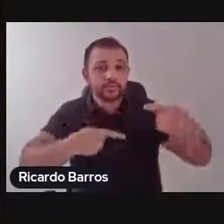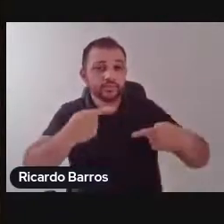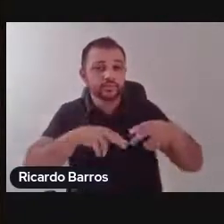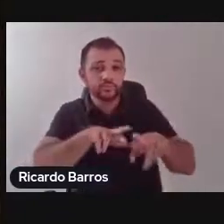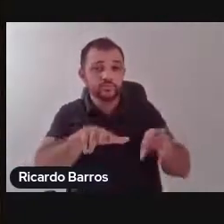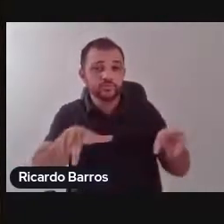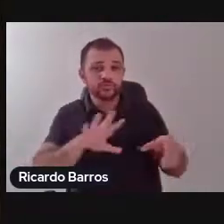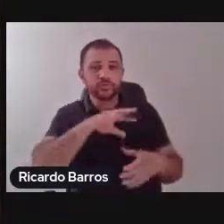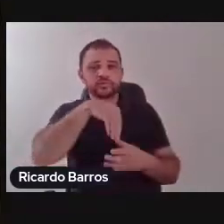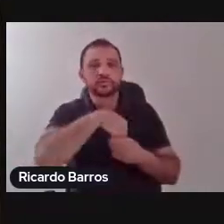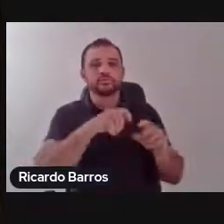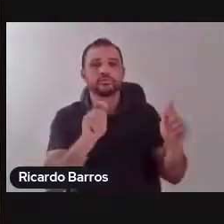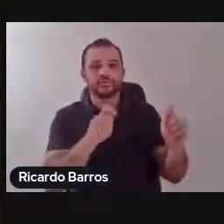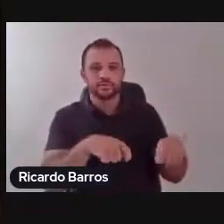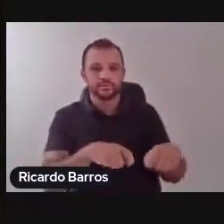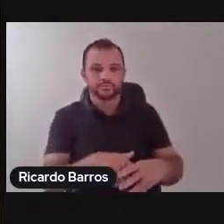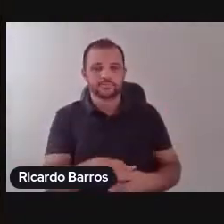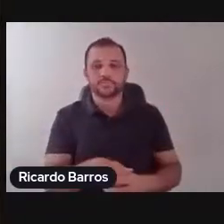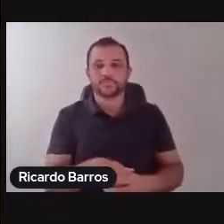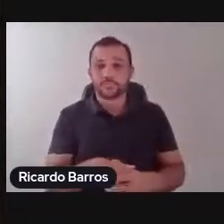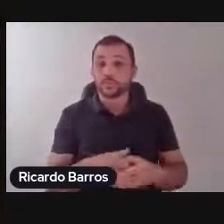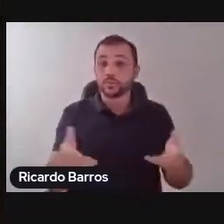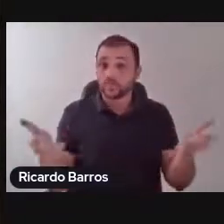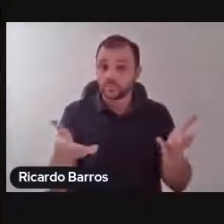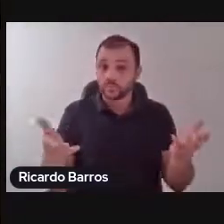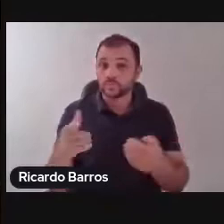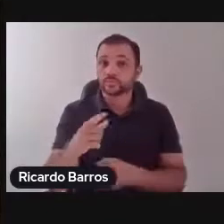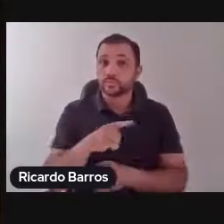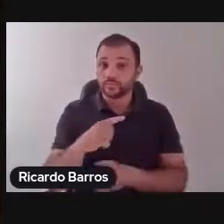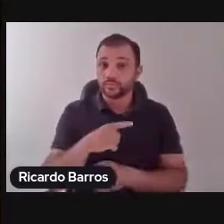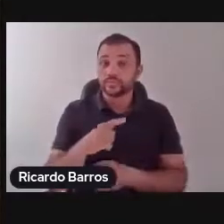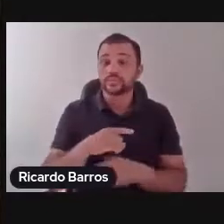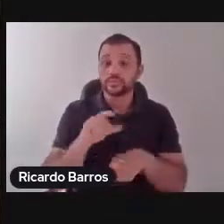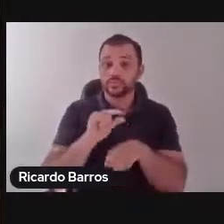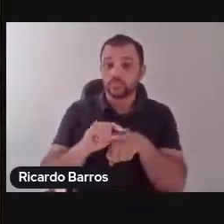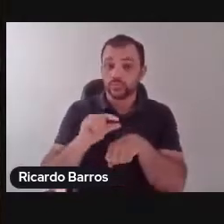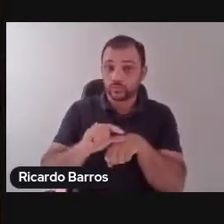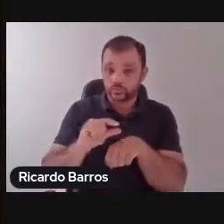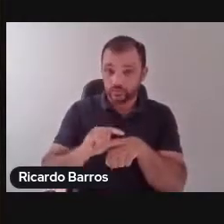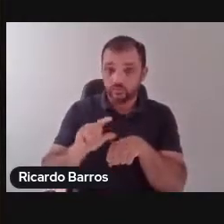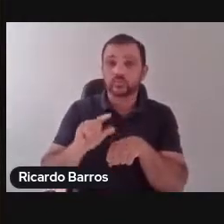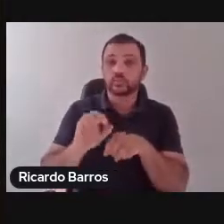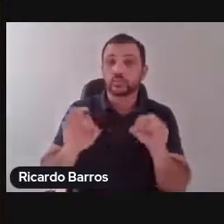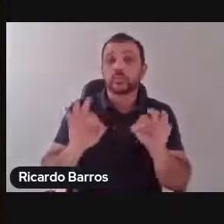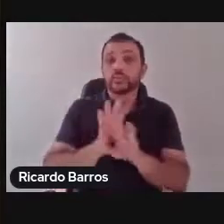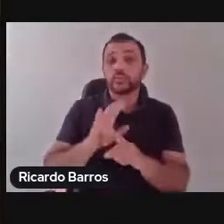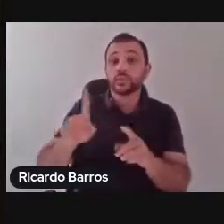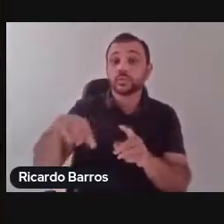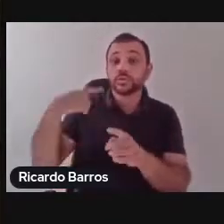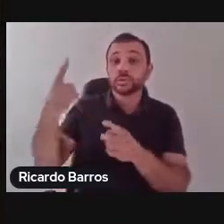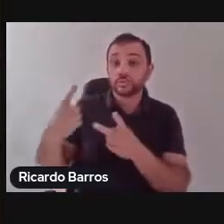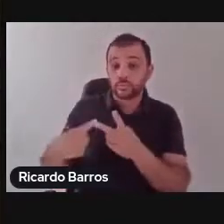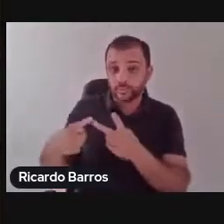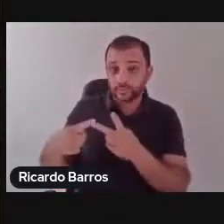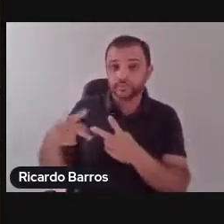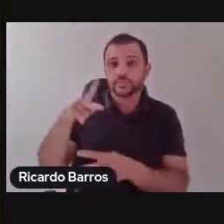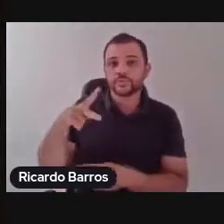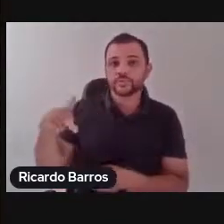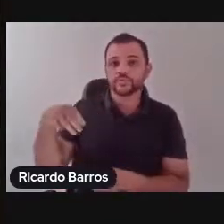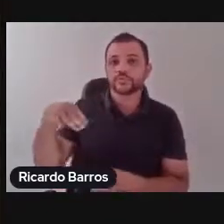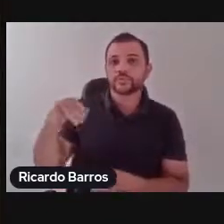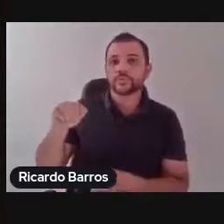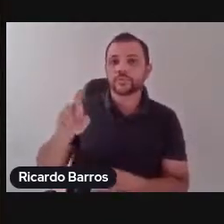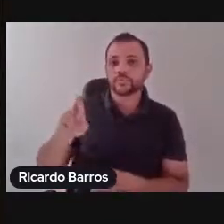de curta duração, nós teremos uma conferência com a professora Maria da Glória Gonçalves Aquino, que vai conversar sobre